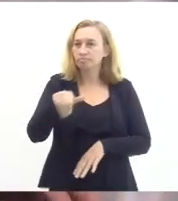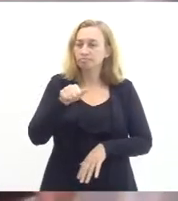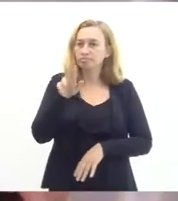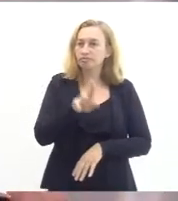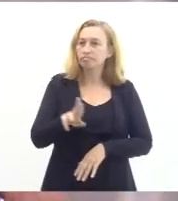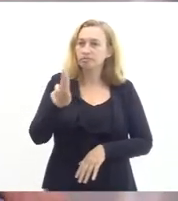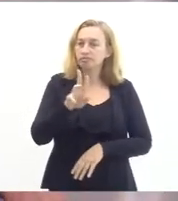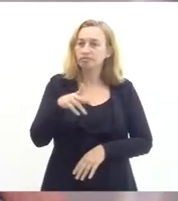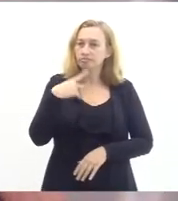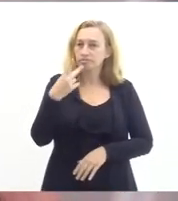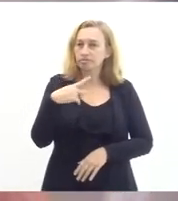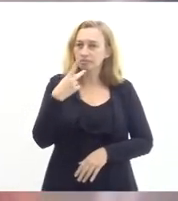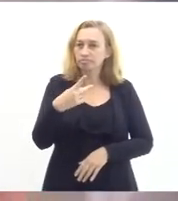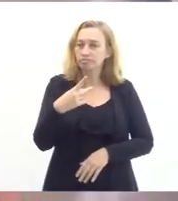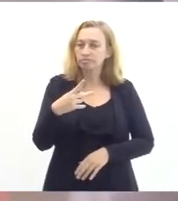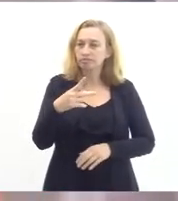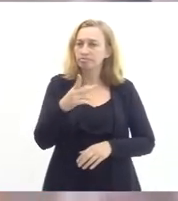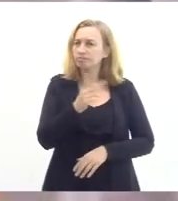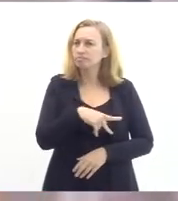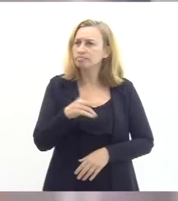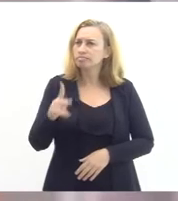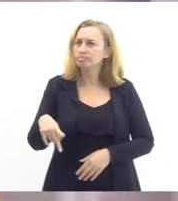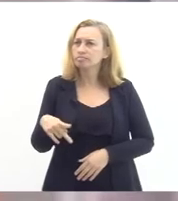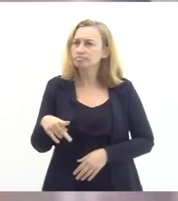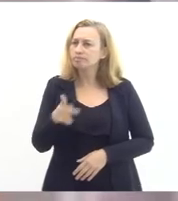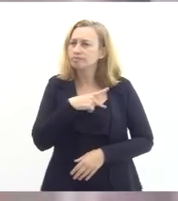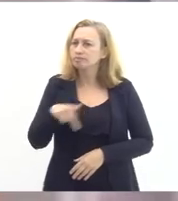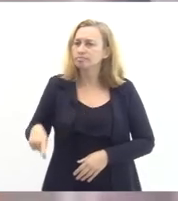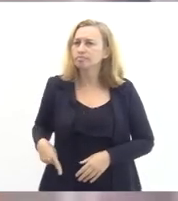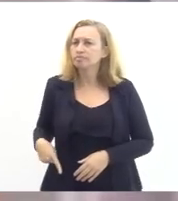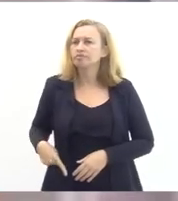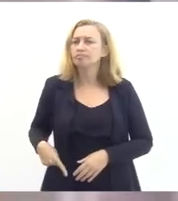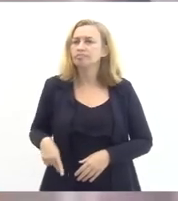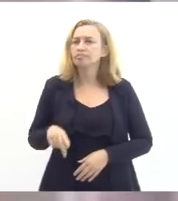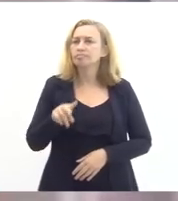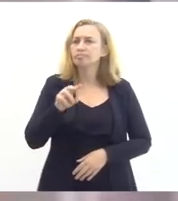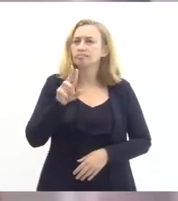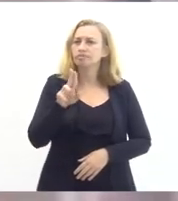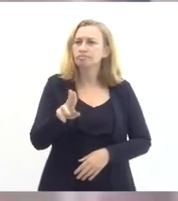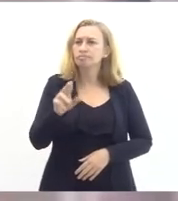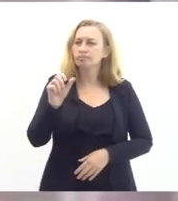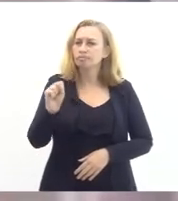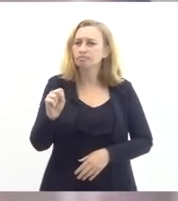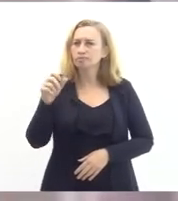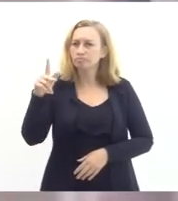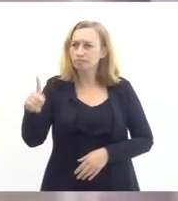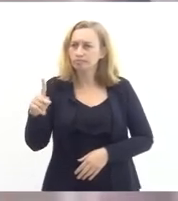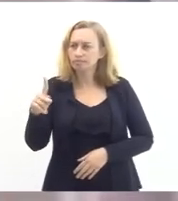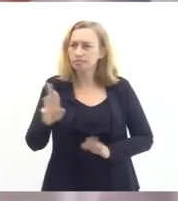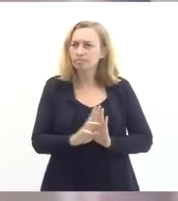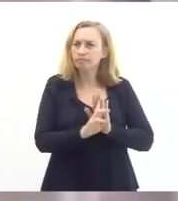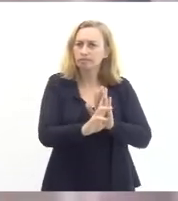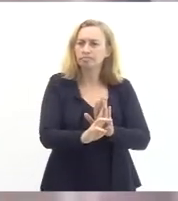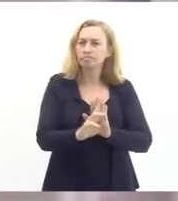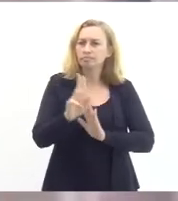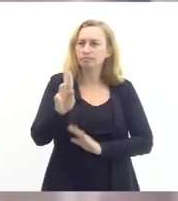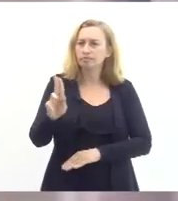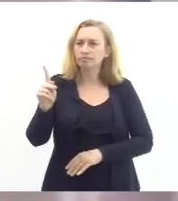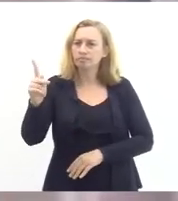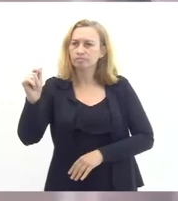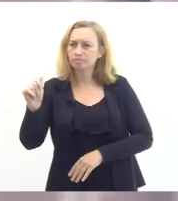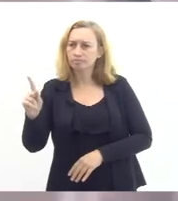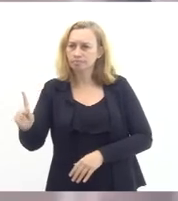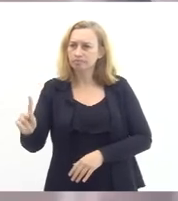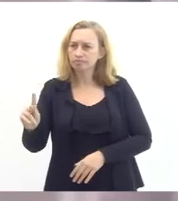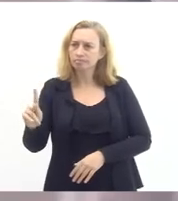uso da palavra a presidente da UPS Luciane Azevedo representando a presidência da UPS a professora Luciane